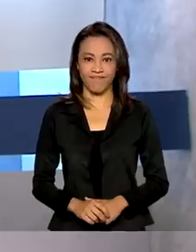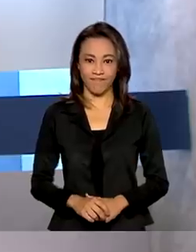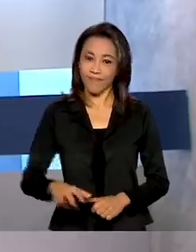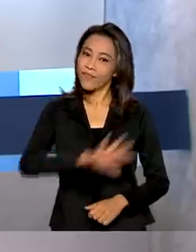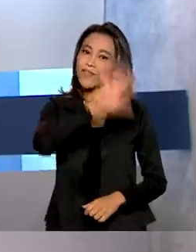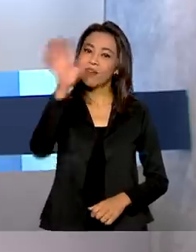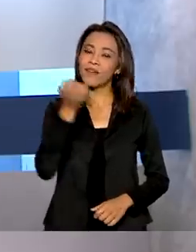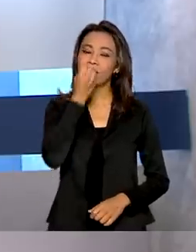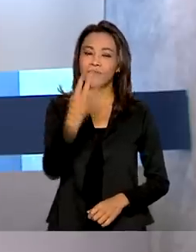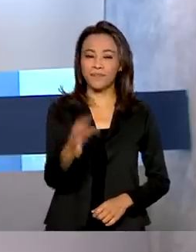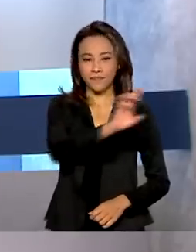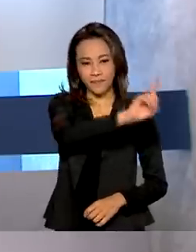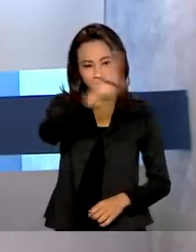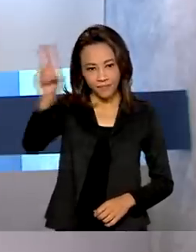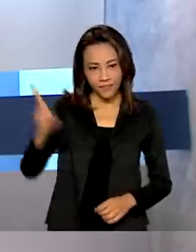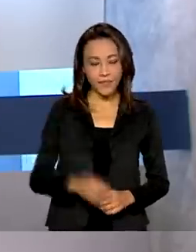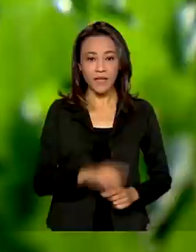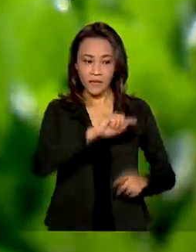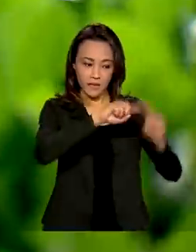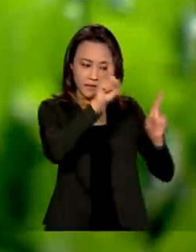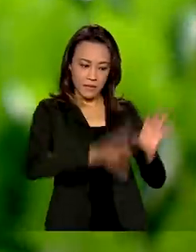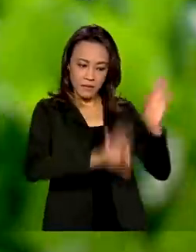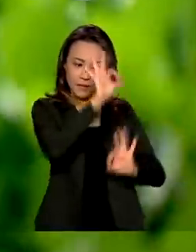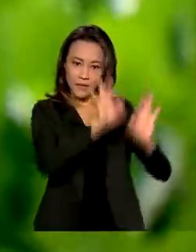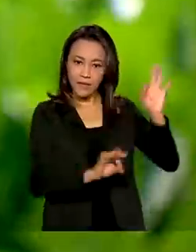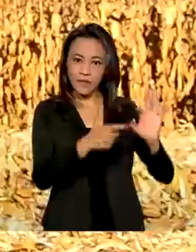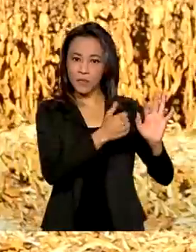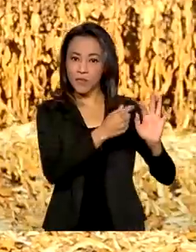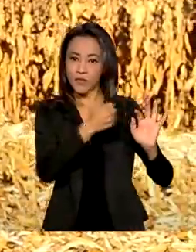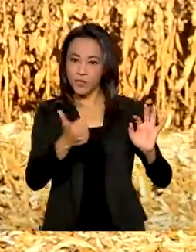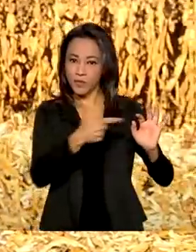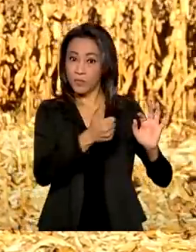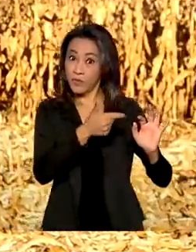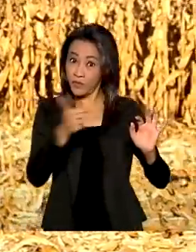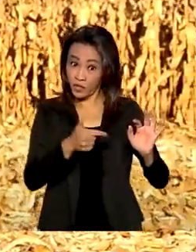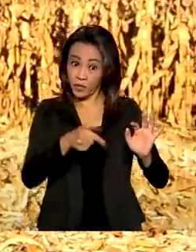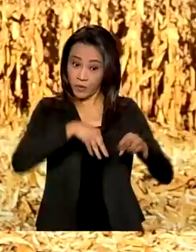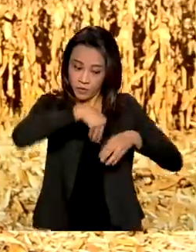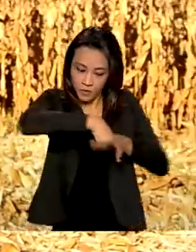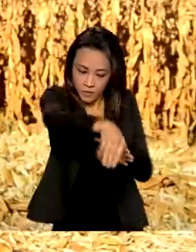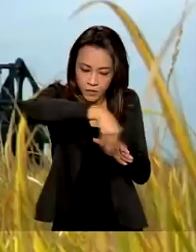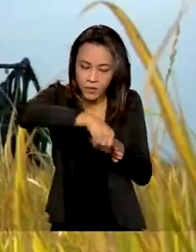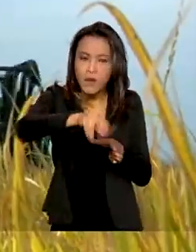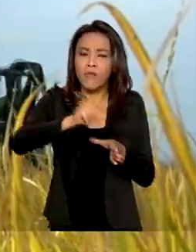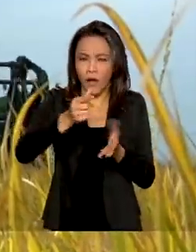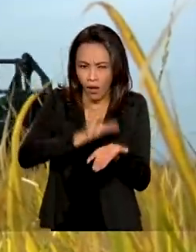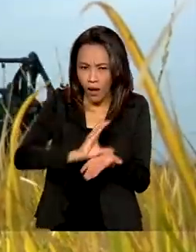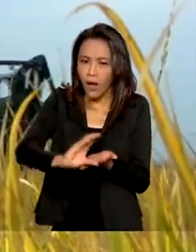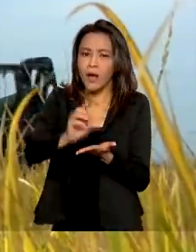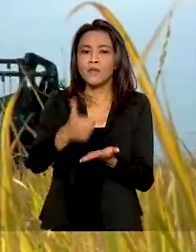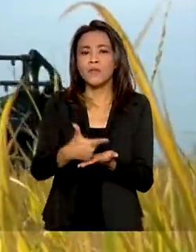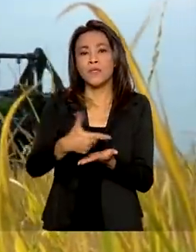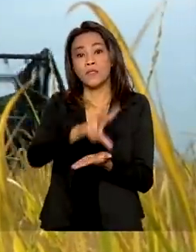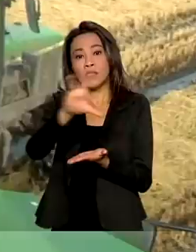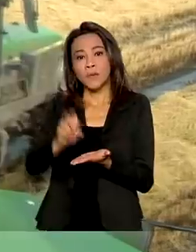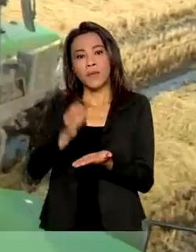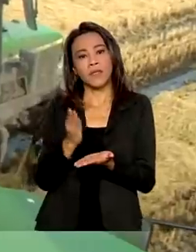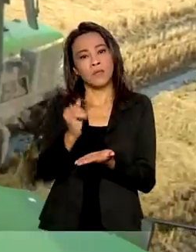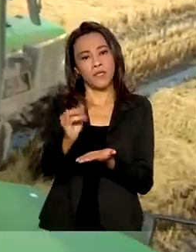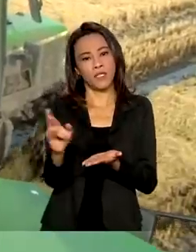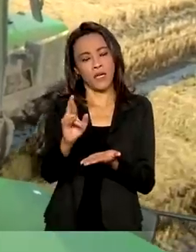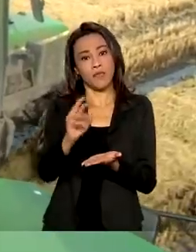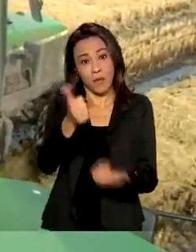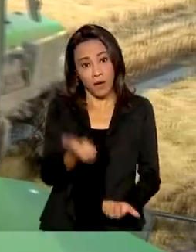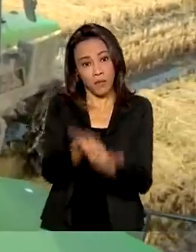Olá, bom dia! Plano Safra 2021-2022 vai destinar 250 bilhões de reais para